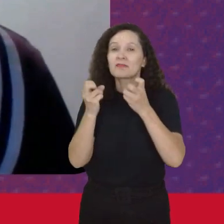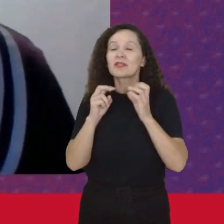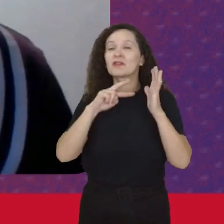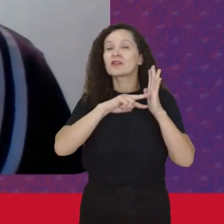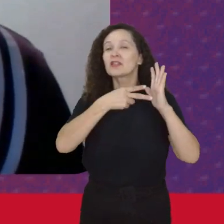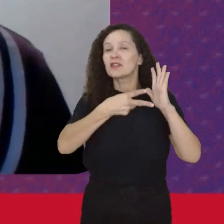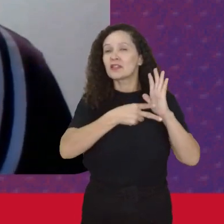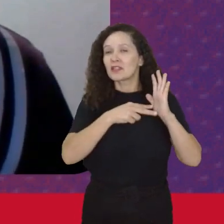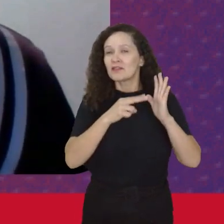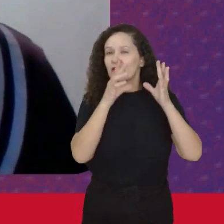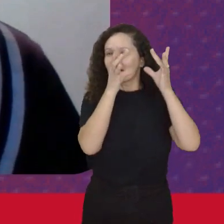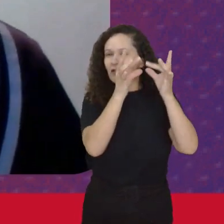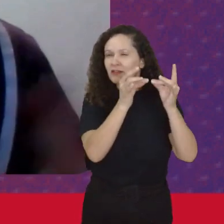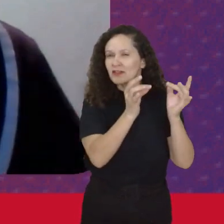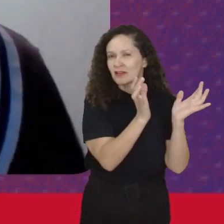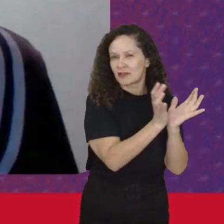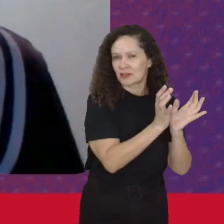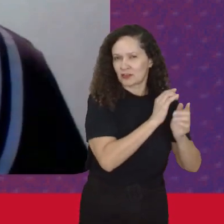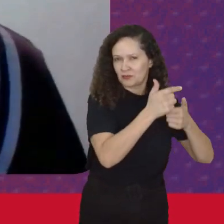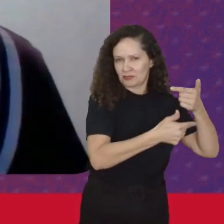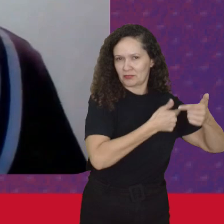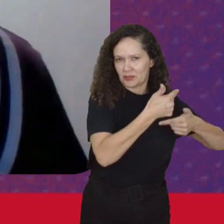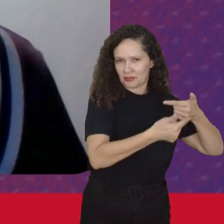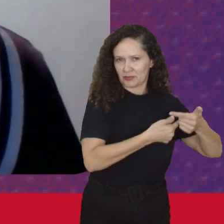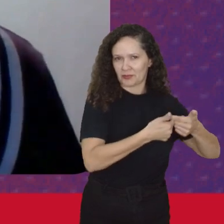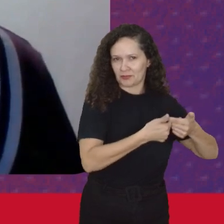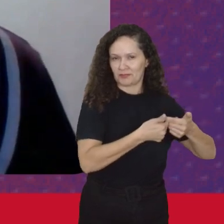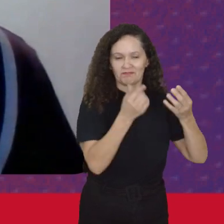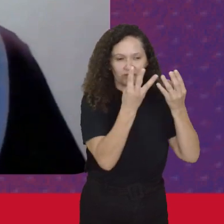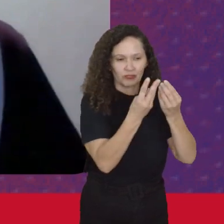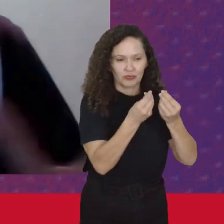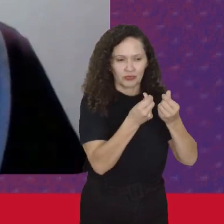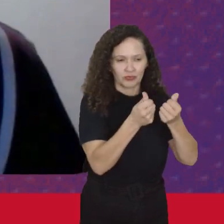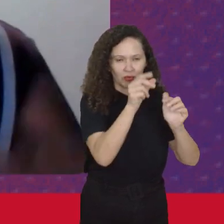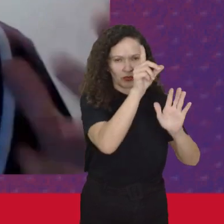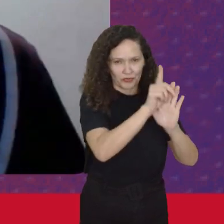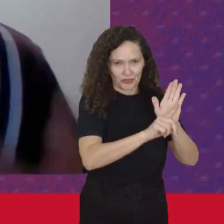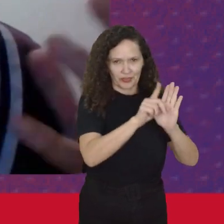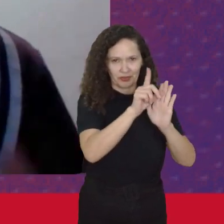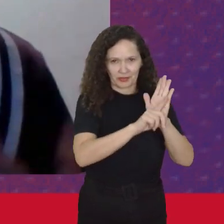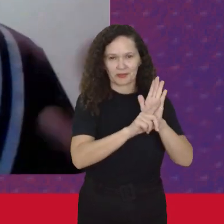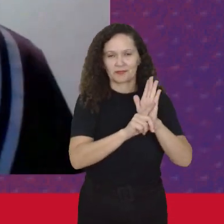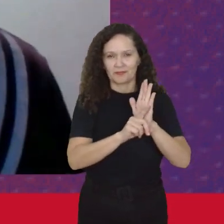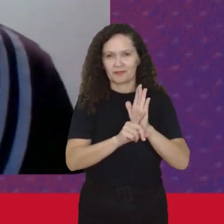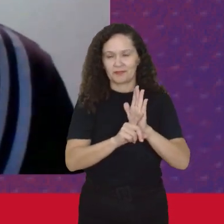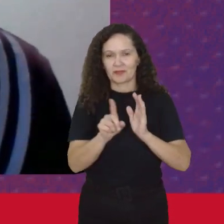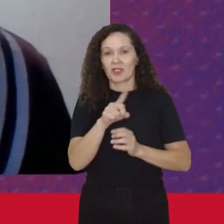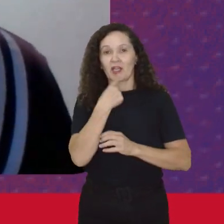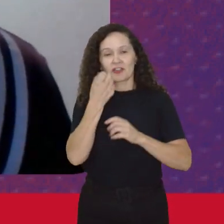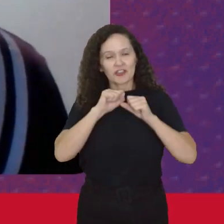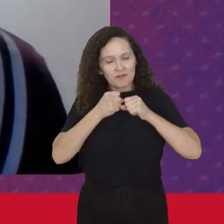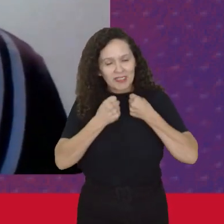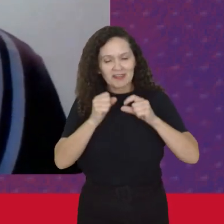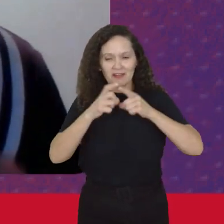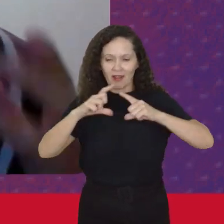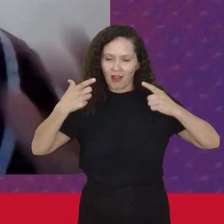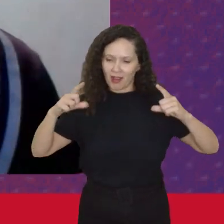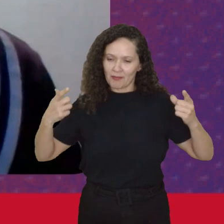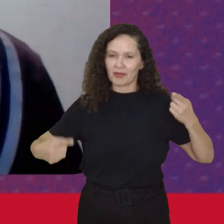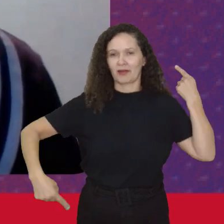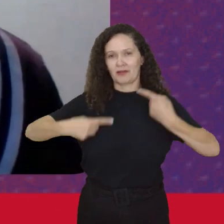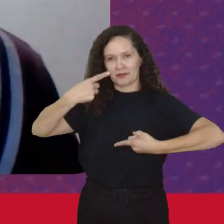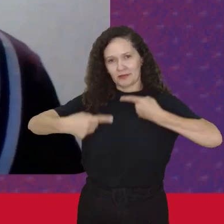A especificidade Da classe Por esse processo De precarização E acho que a gente Tem que ampliar O nosso debate